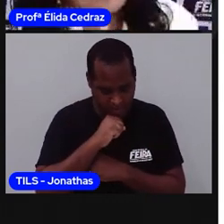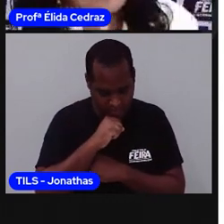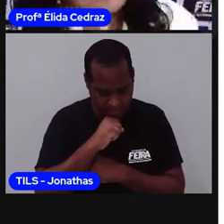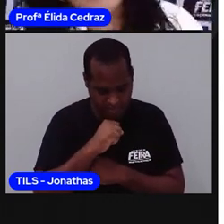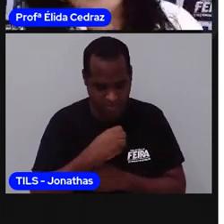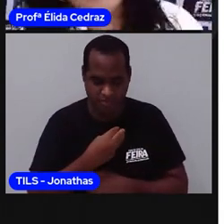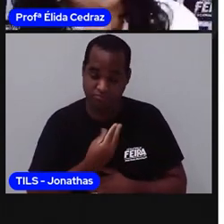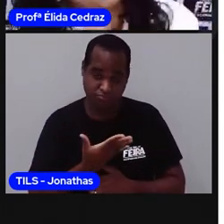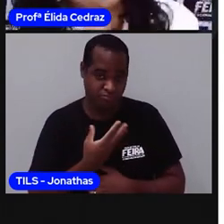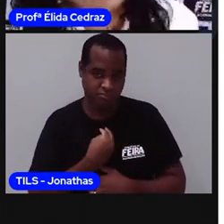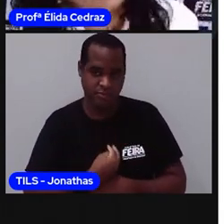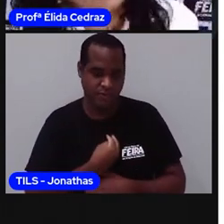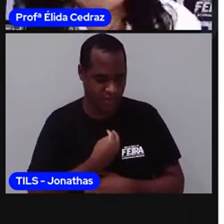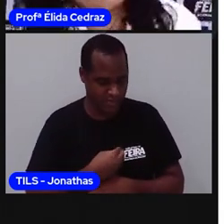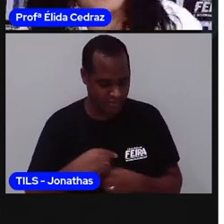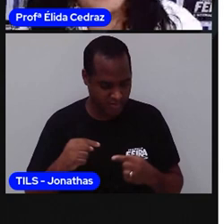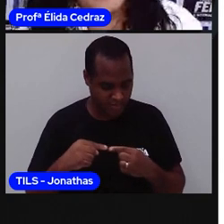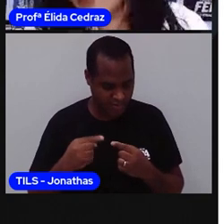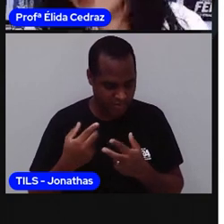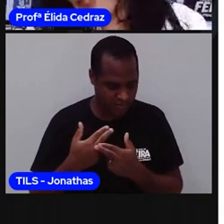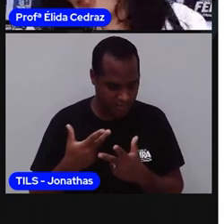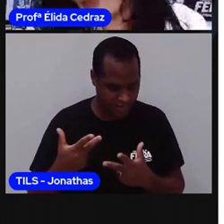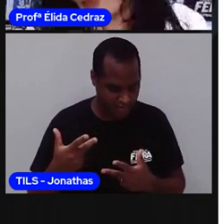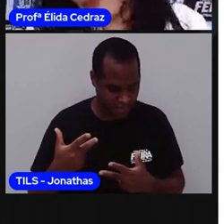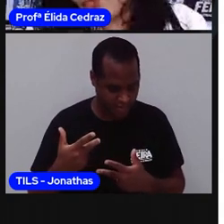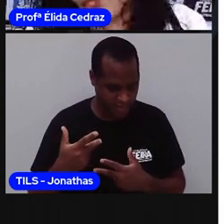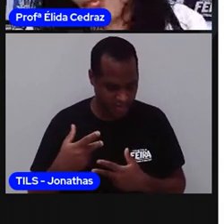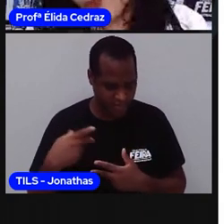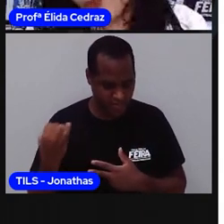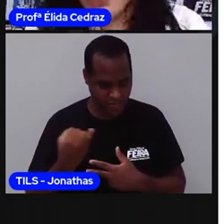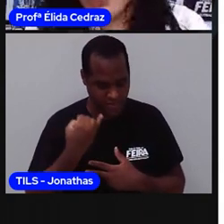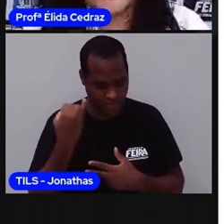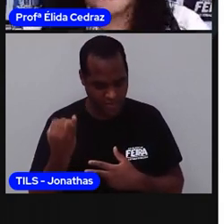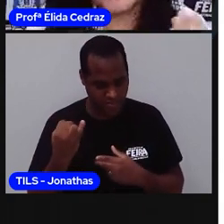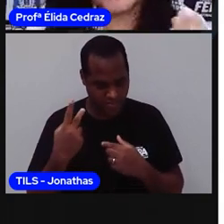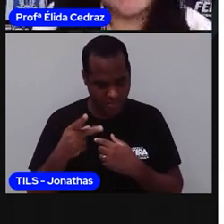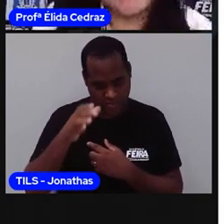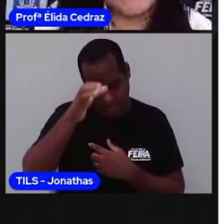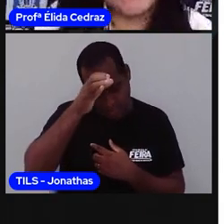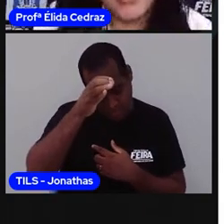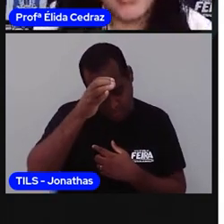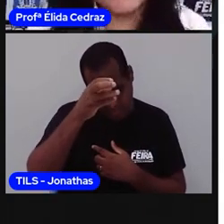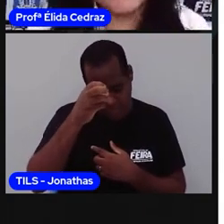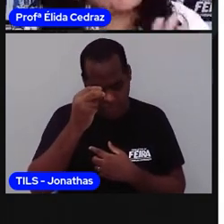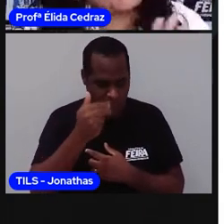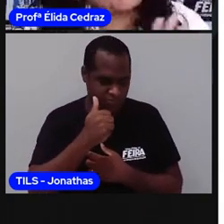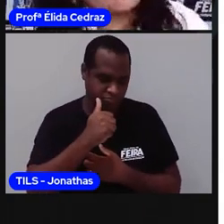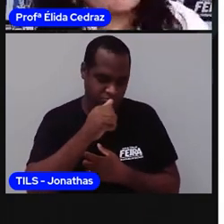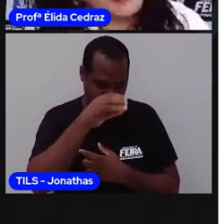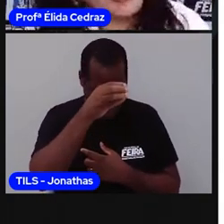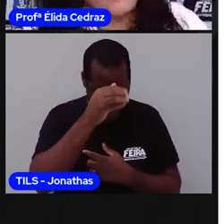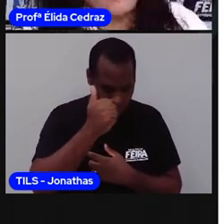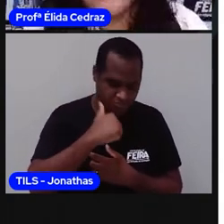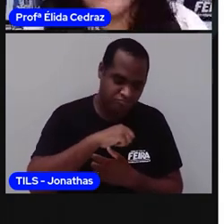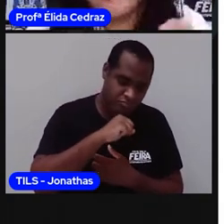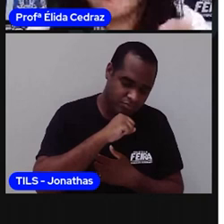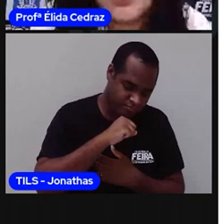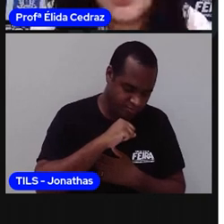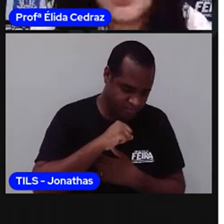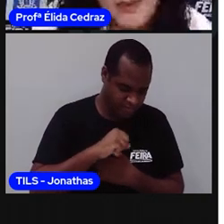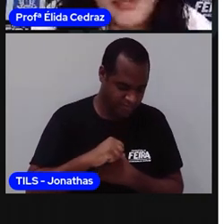do papai é paterno. A mesma coisa são com os tios. Tio materno, tio paterno.